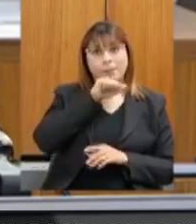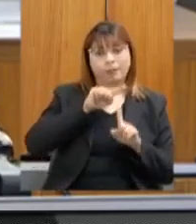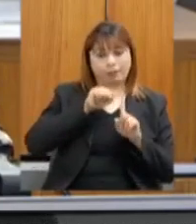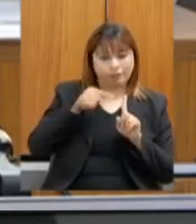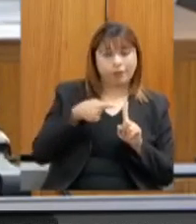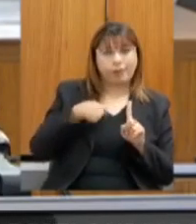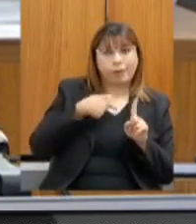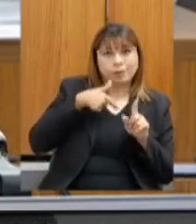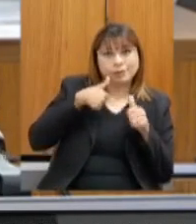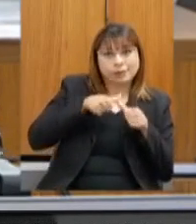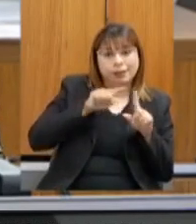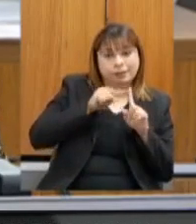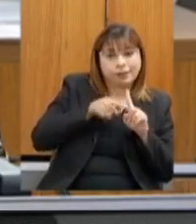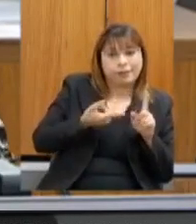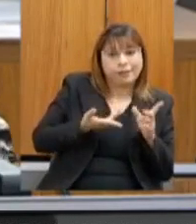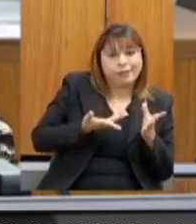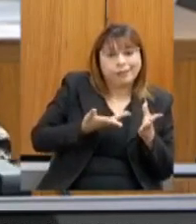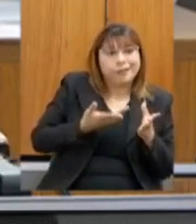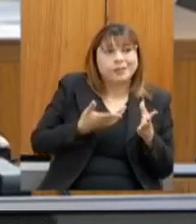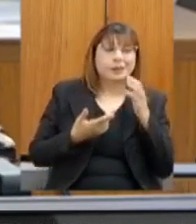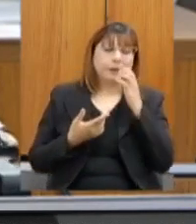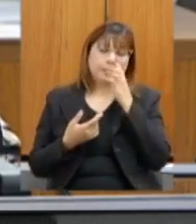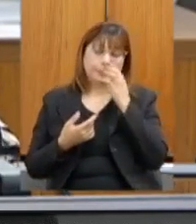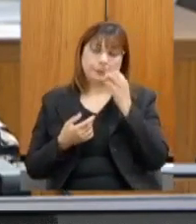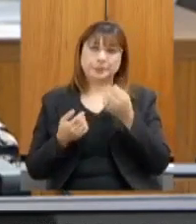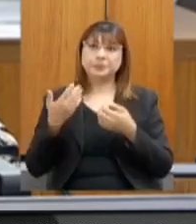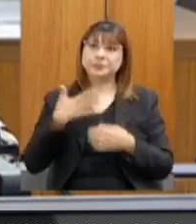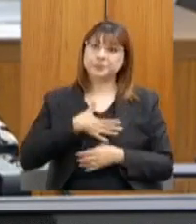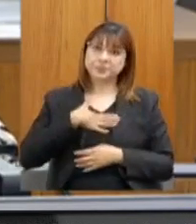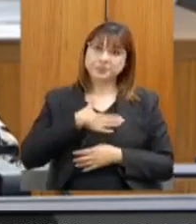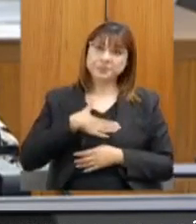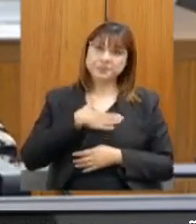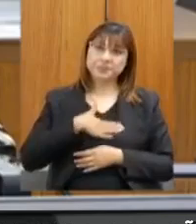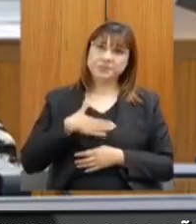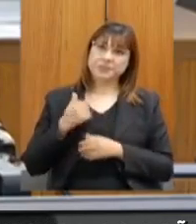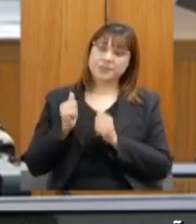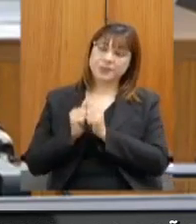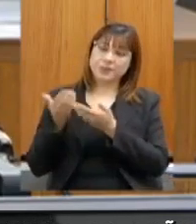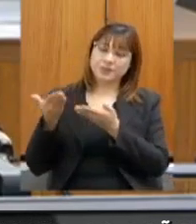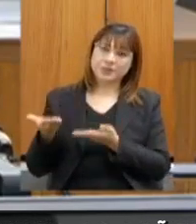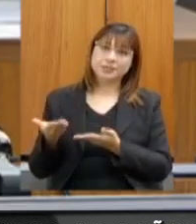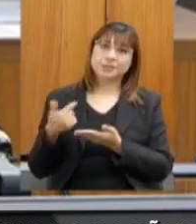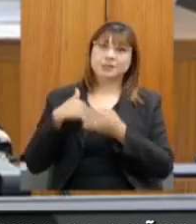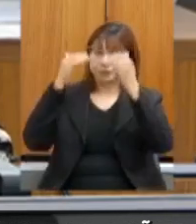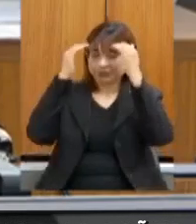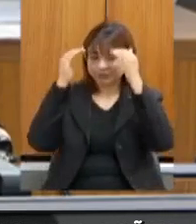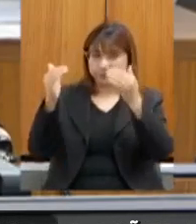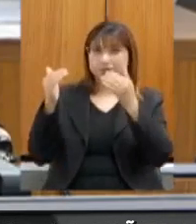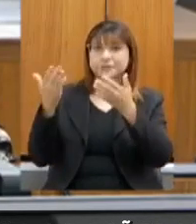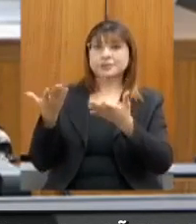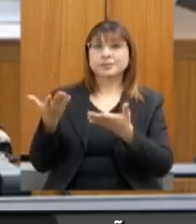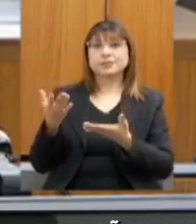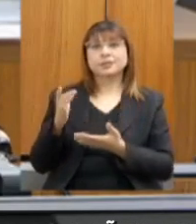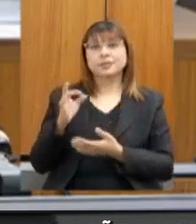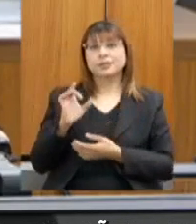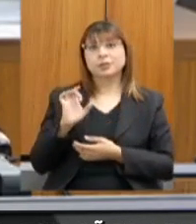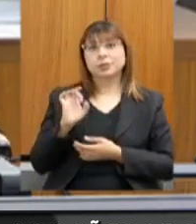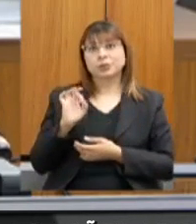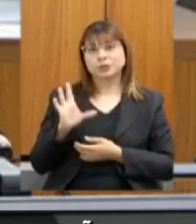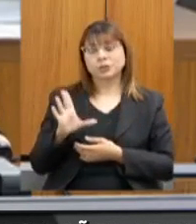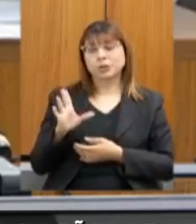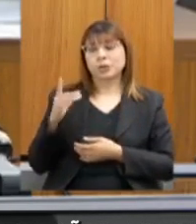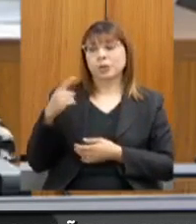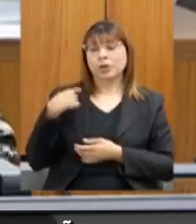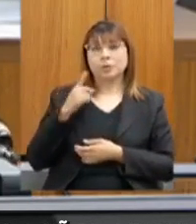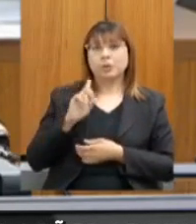prazer estar aqui com o senhor, a quem também respeito muito, não só como parlamentar, mas,